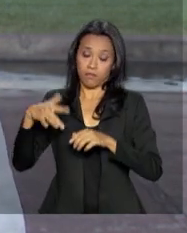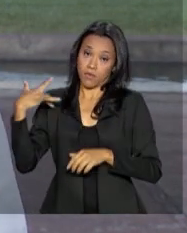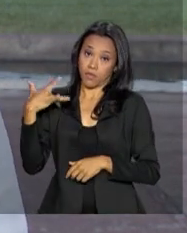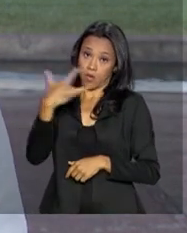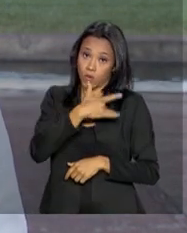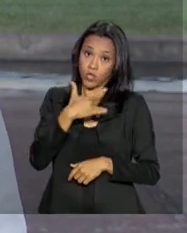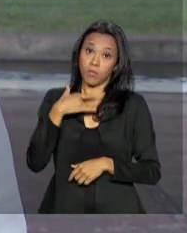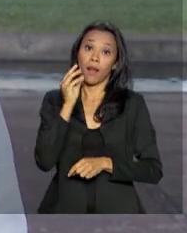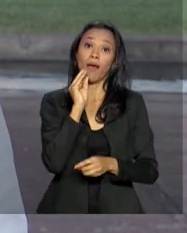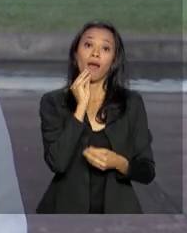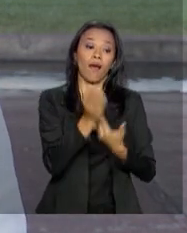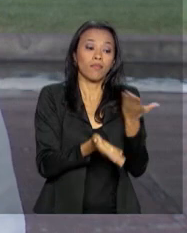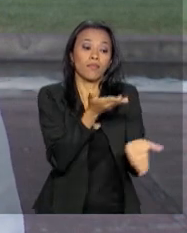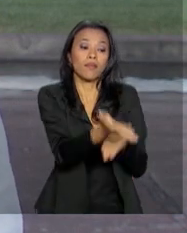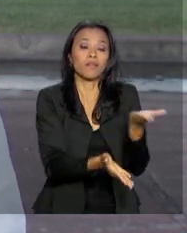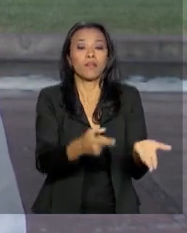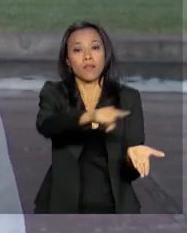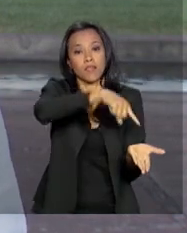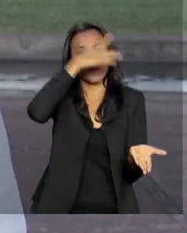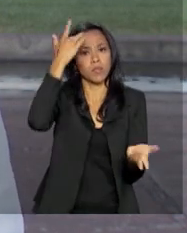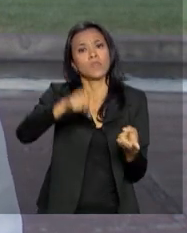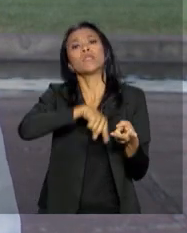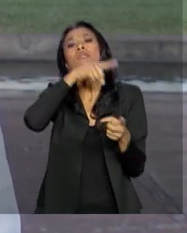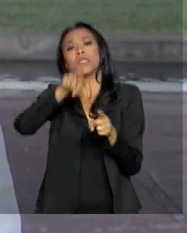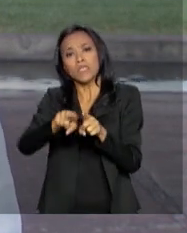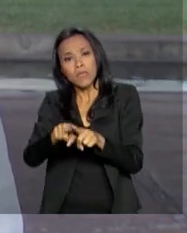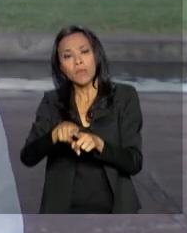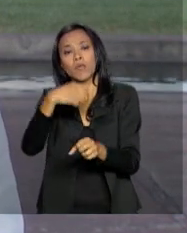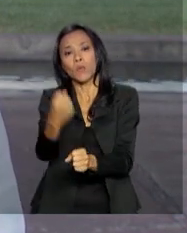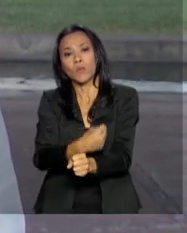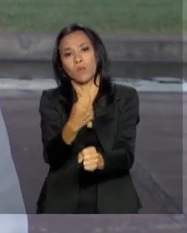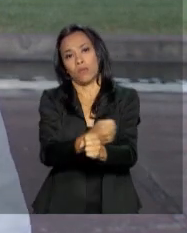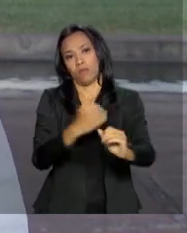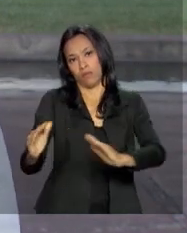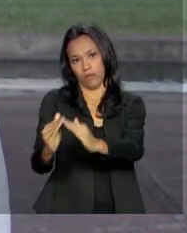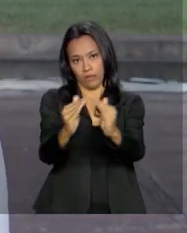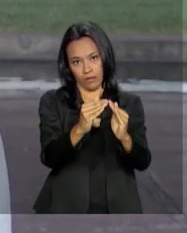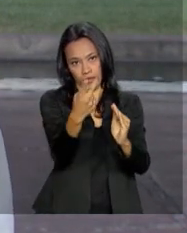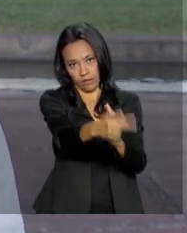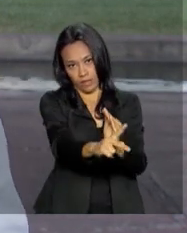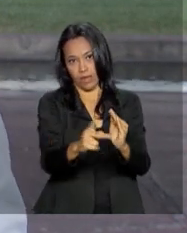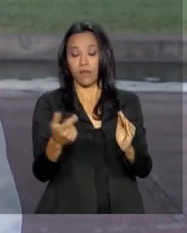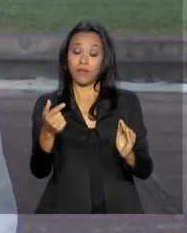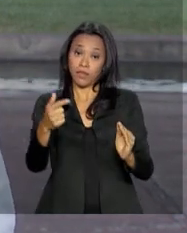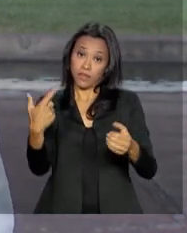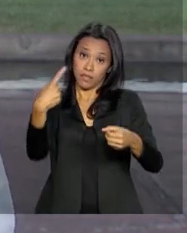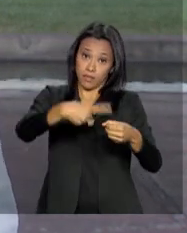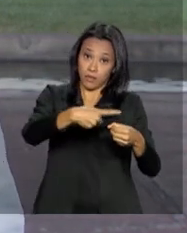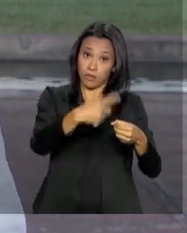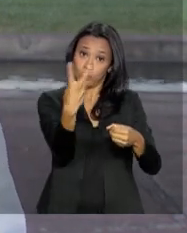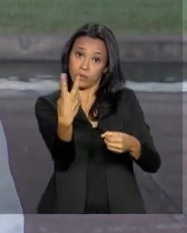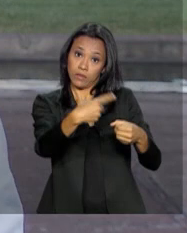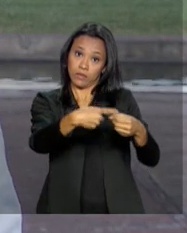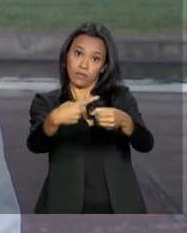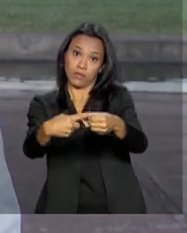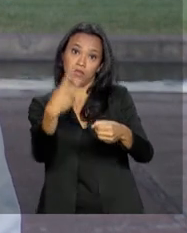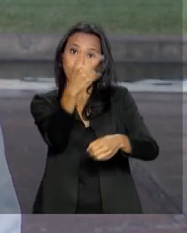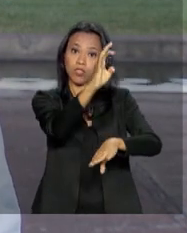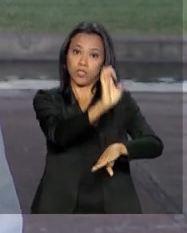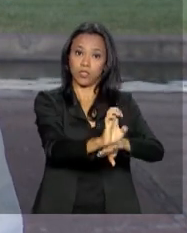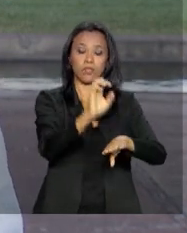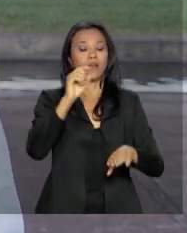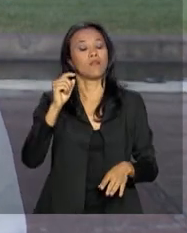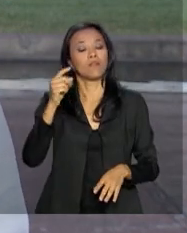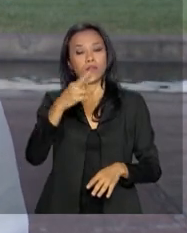e também a determinação de construir um abrigo de transição em Roraima, entre Boa Vista e Pacaraima, para atender os